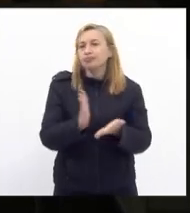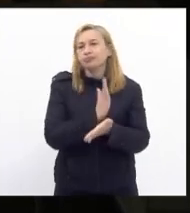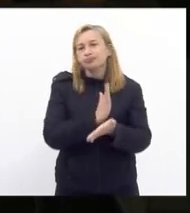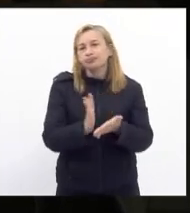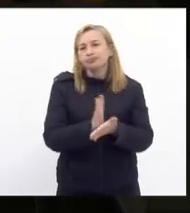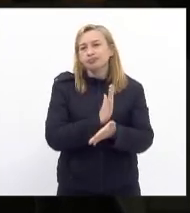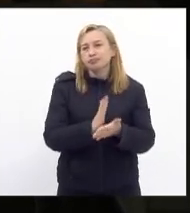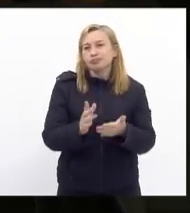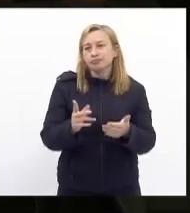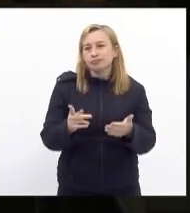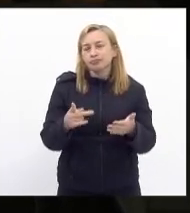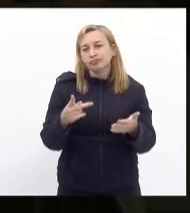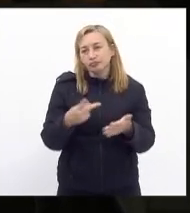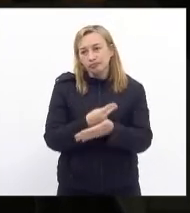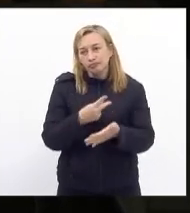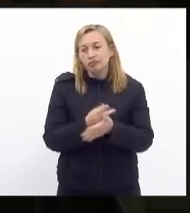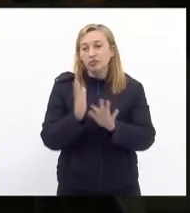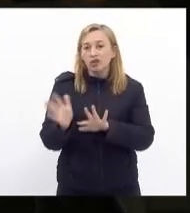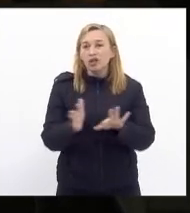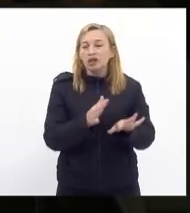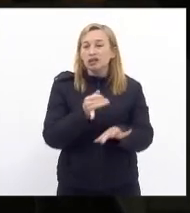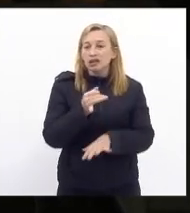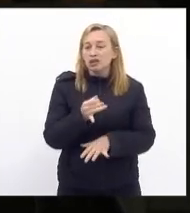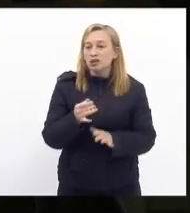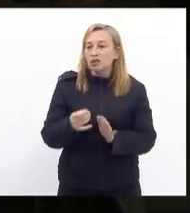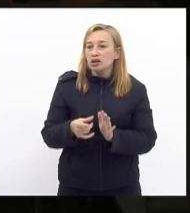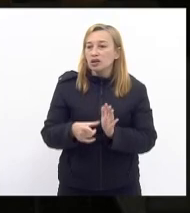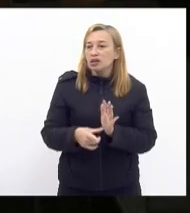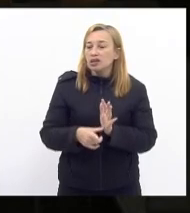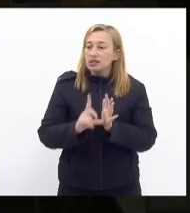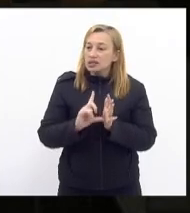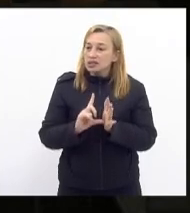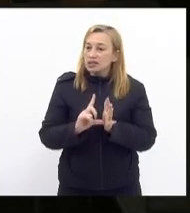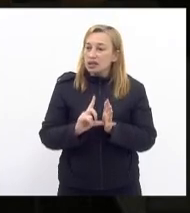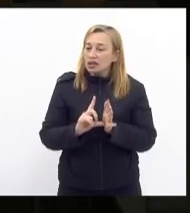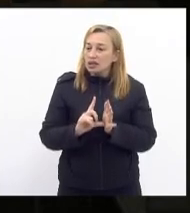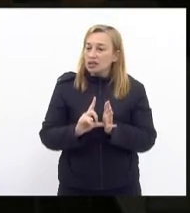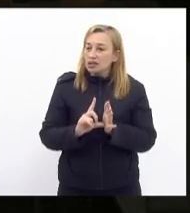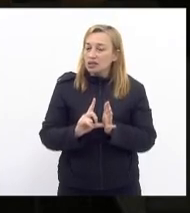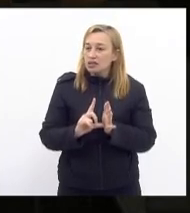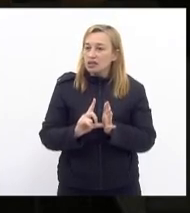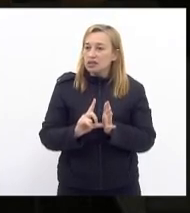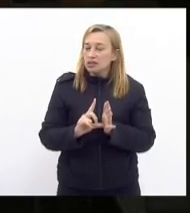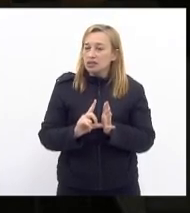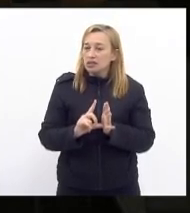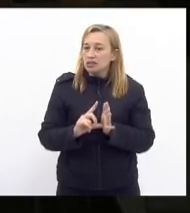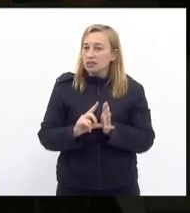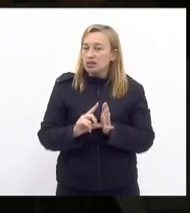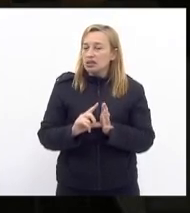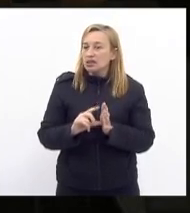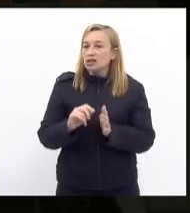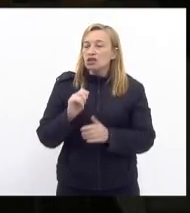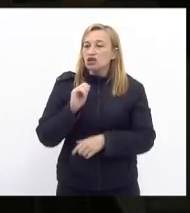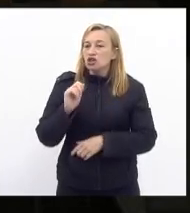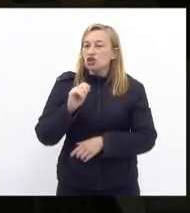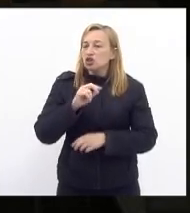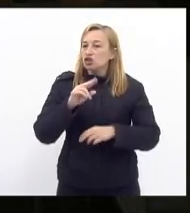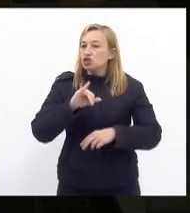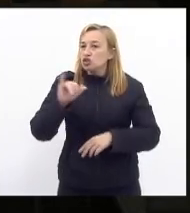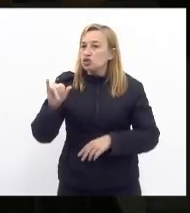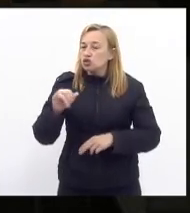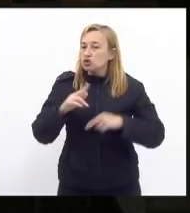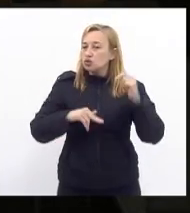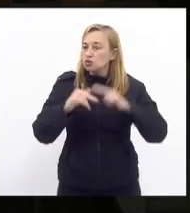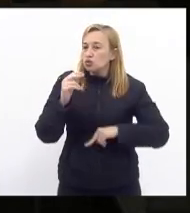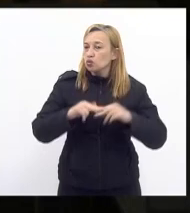se tivéssemos por exemplo começado a aplicar coronavac em maio junho do ano passado se a Pfizer não